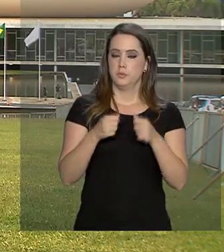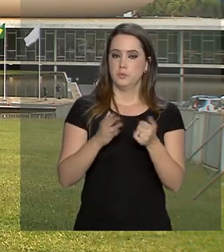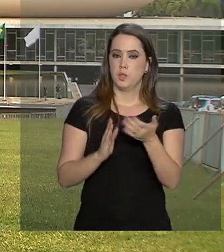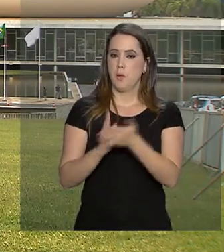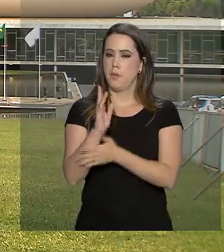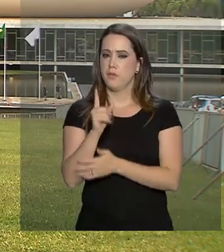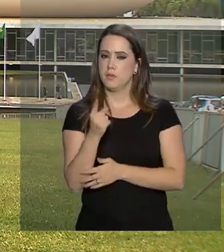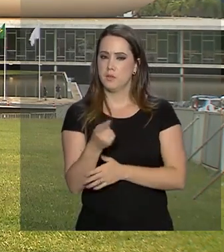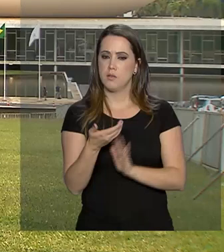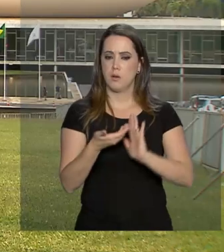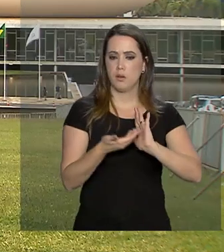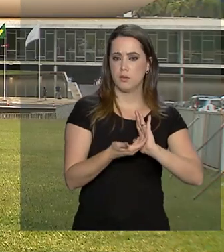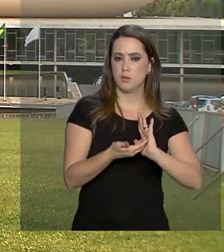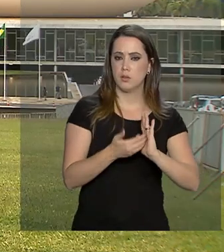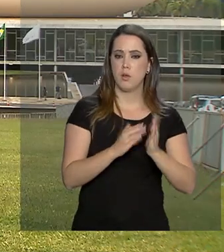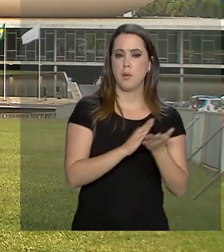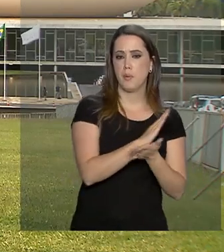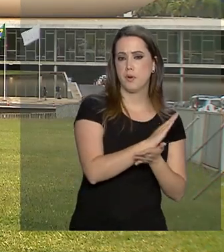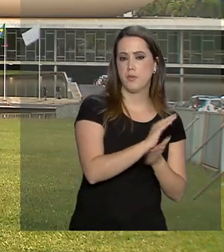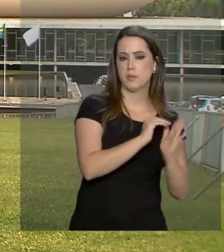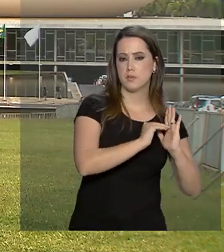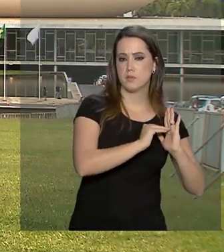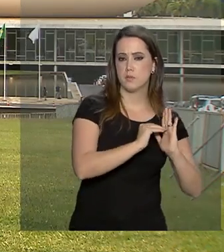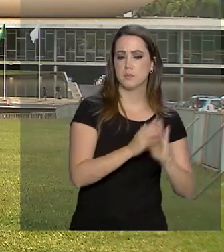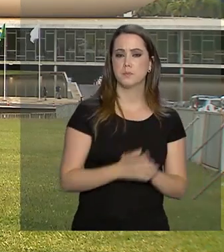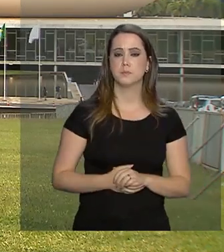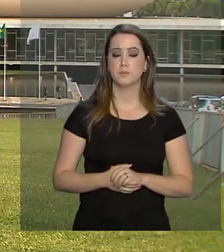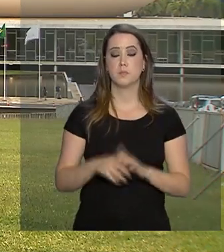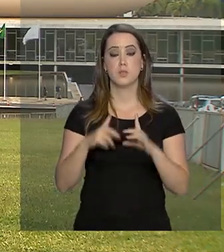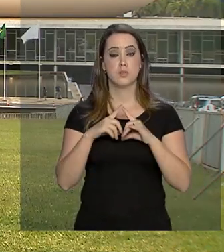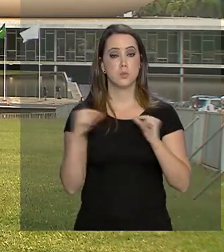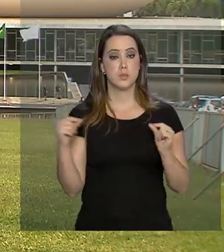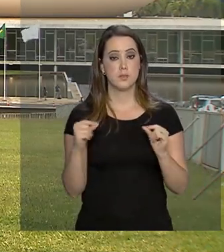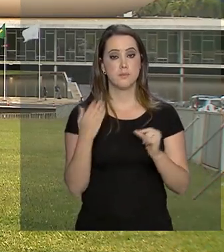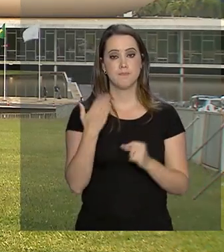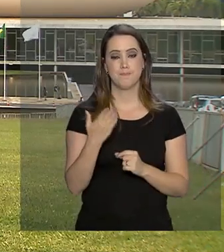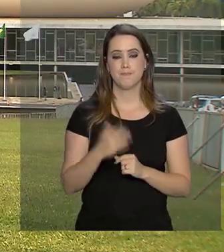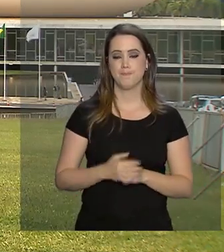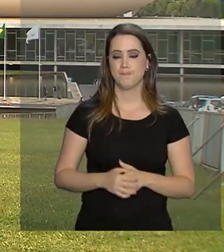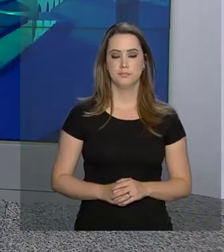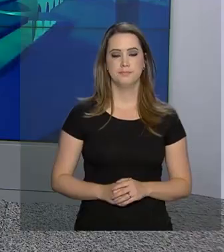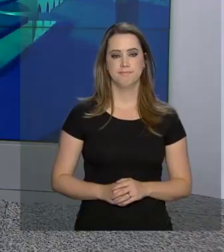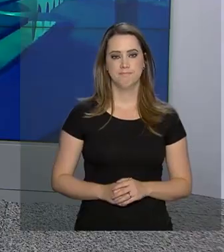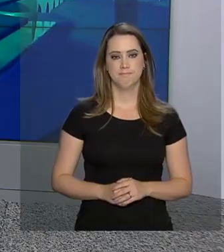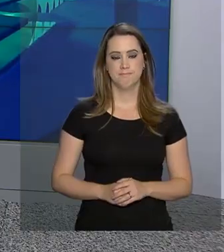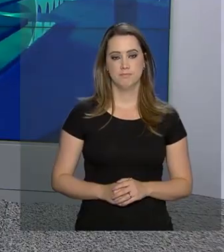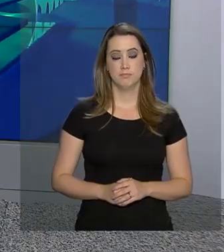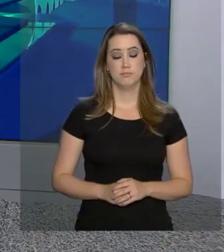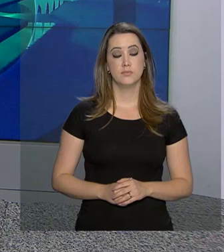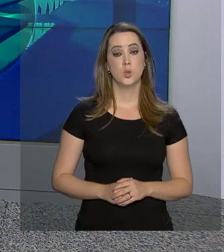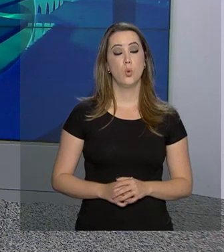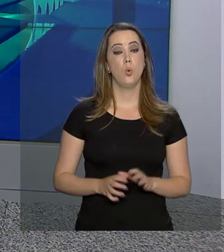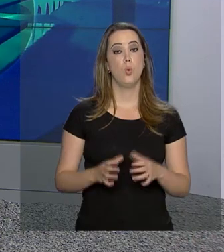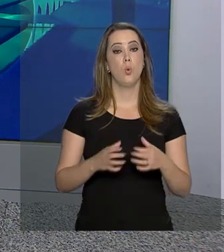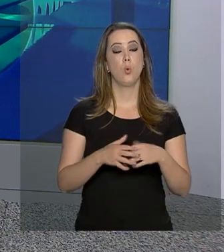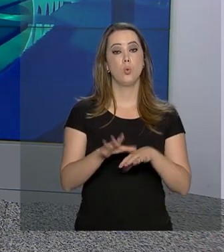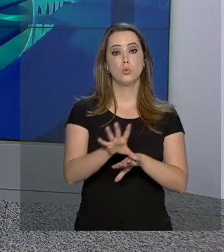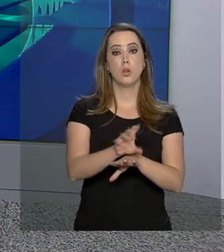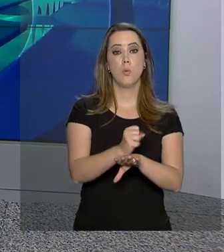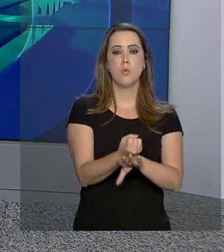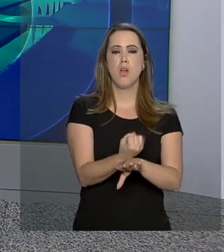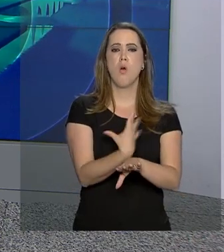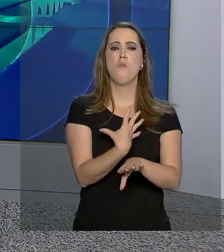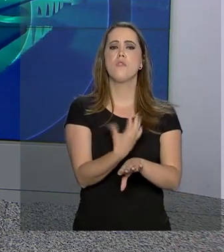aprovação nas duas casas, Câmara e Senado. De Brasília, Pablo Mundim. A ouvidoria é um canal